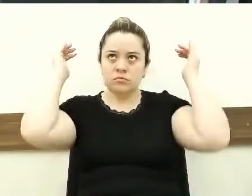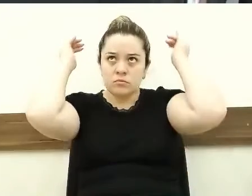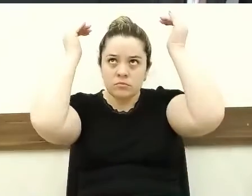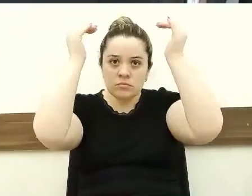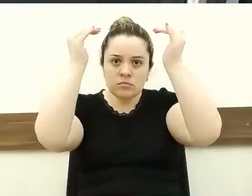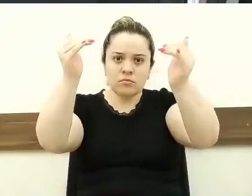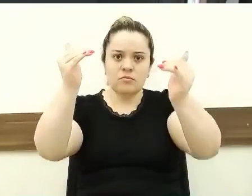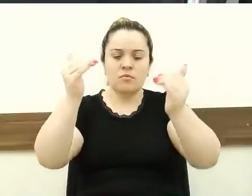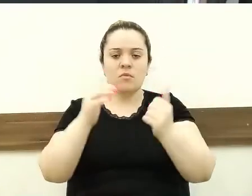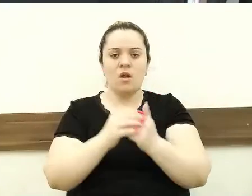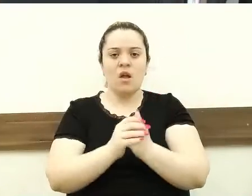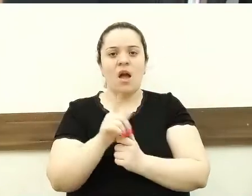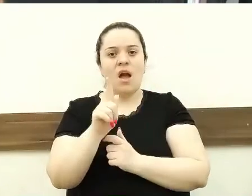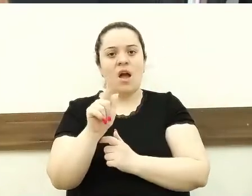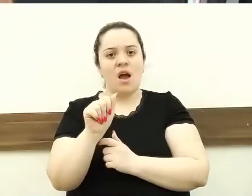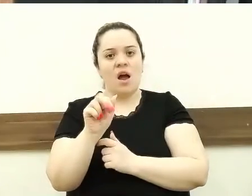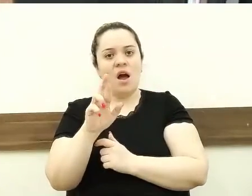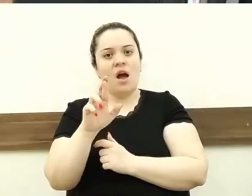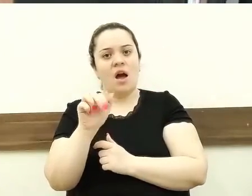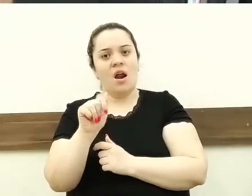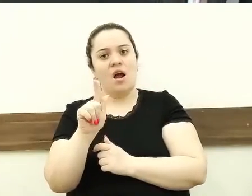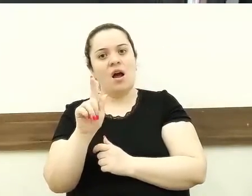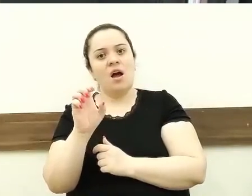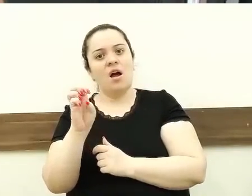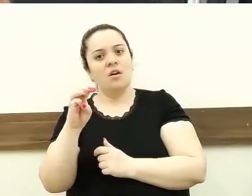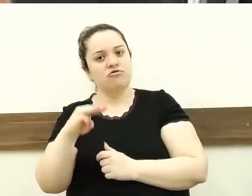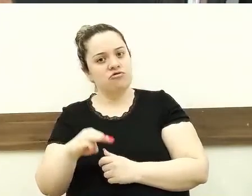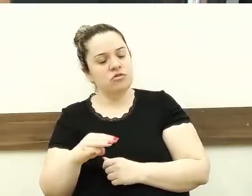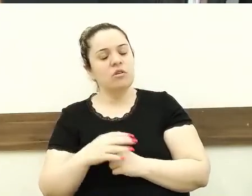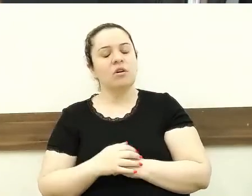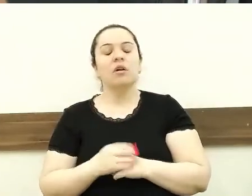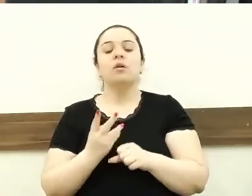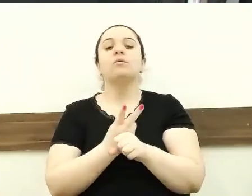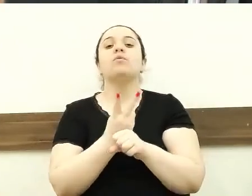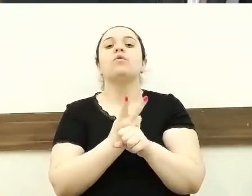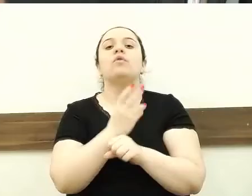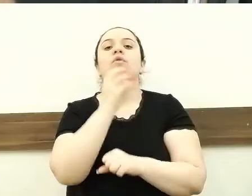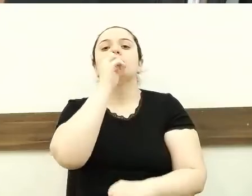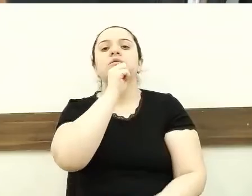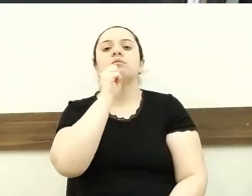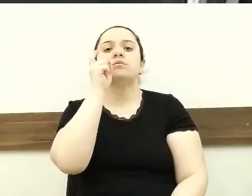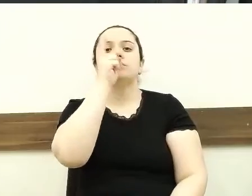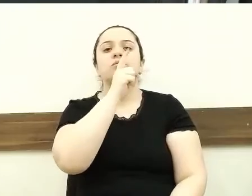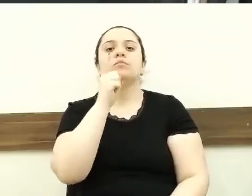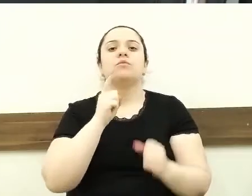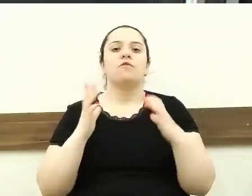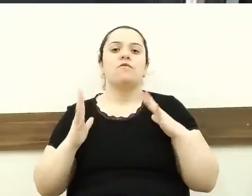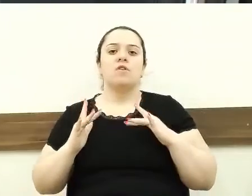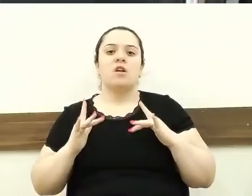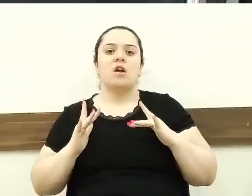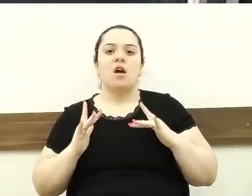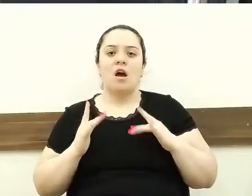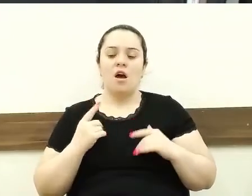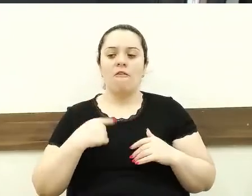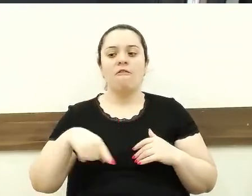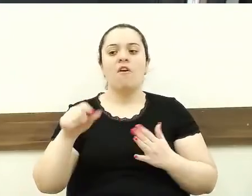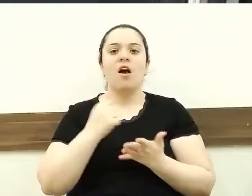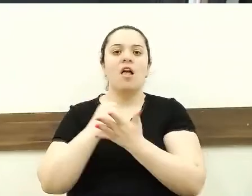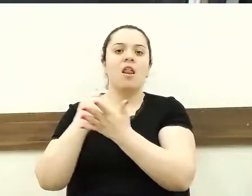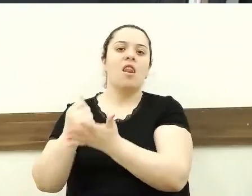procure no final de semana, procure no final de semana, feriado, prolongado, levar um veículo lá para o pátio